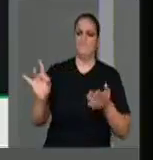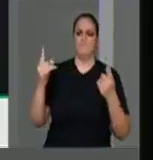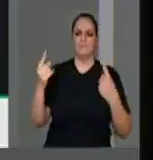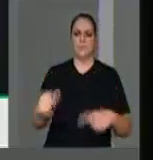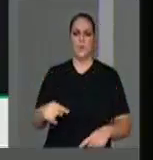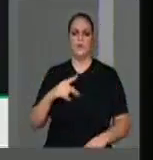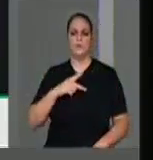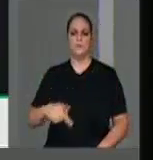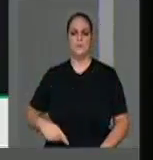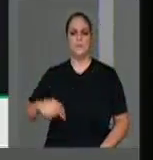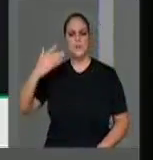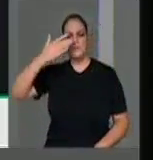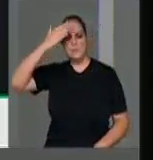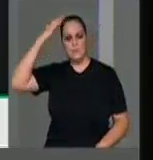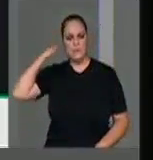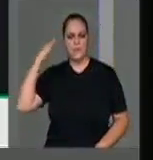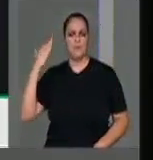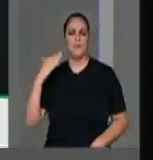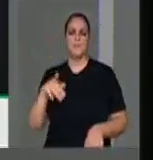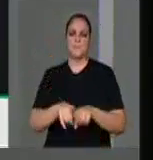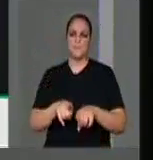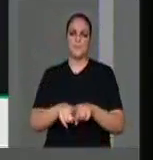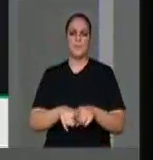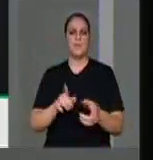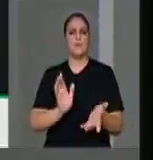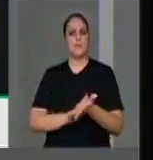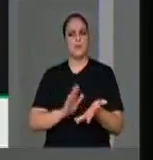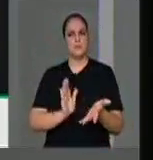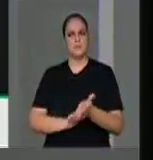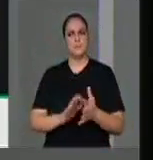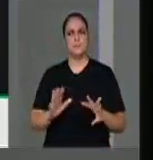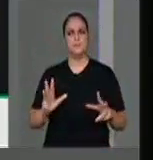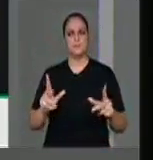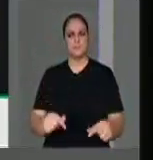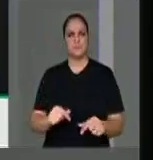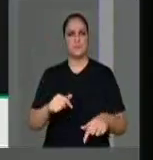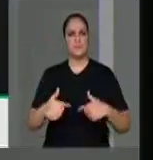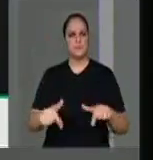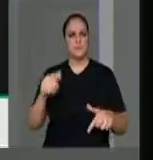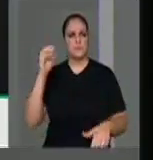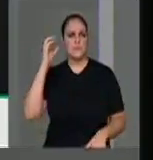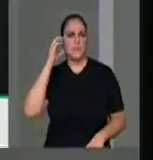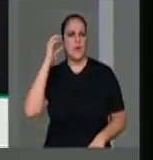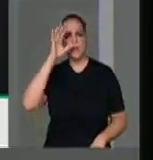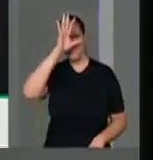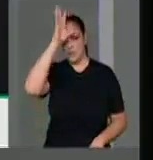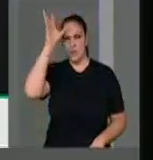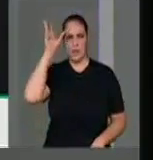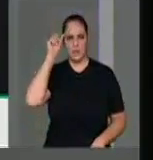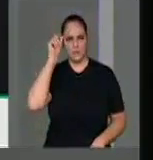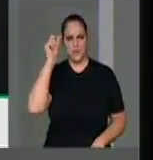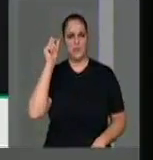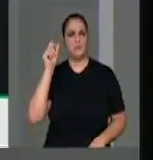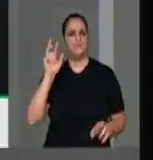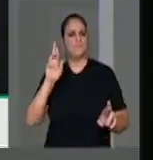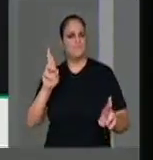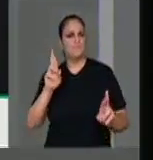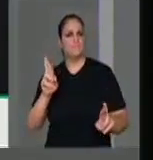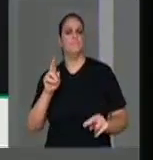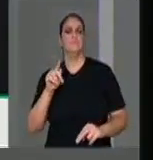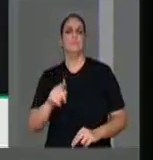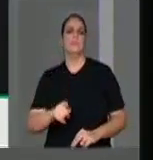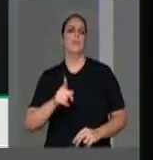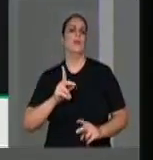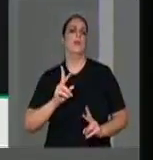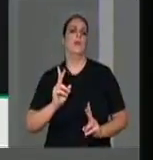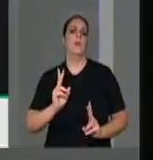governo Temer e parabenizamos os servidores da Rádio Nacional da Amazônia. Oxalá,